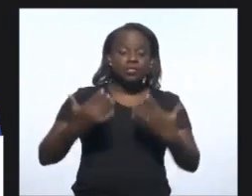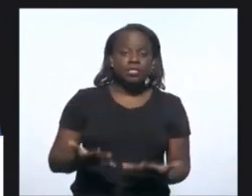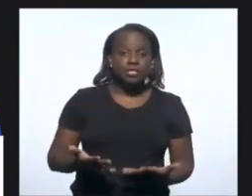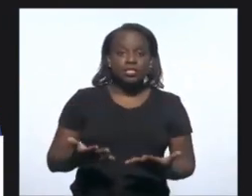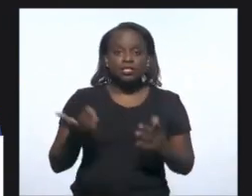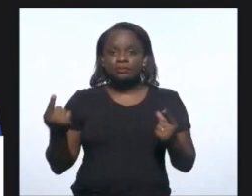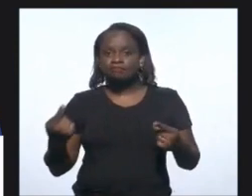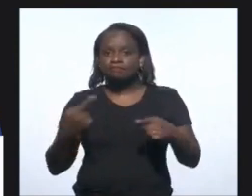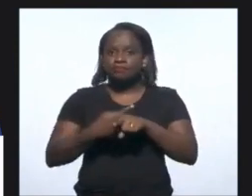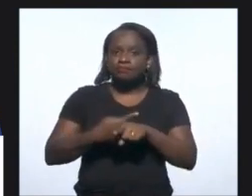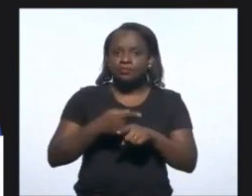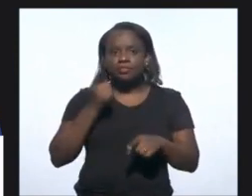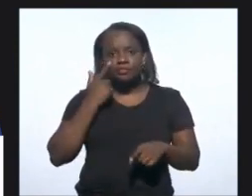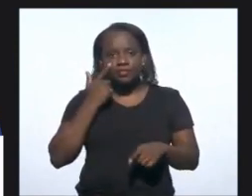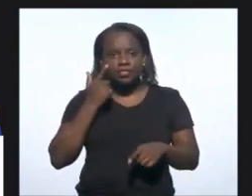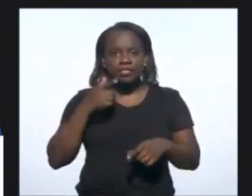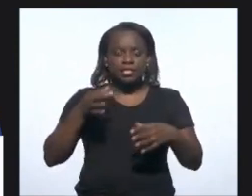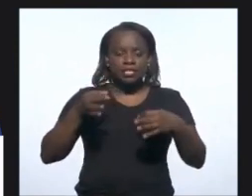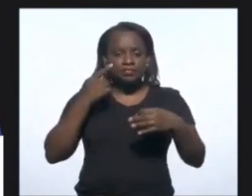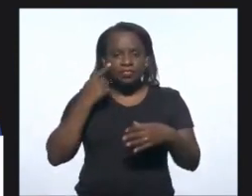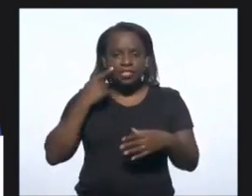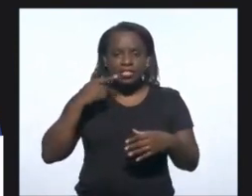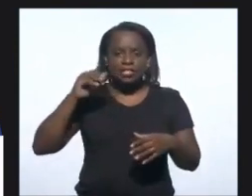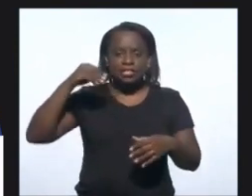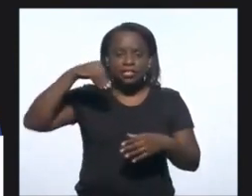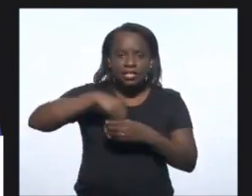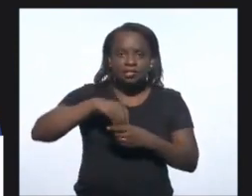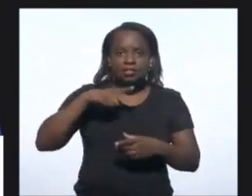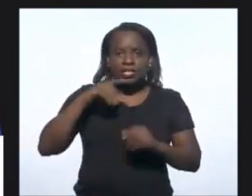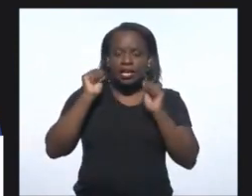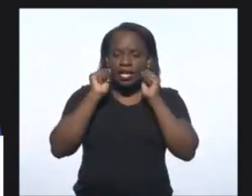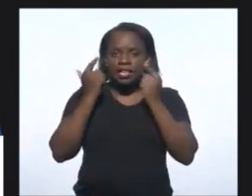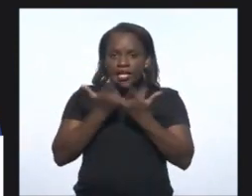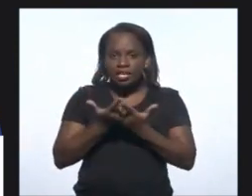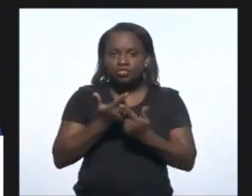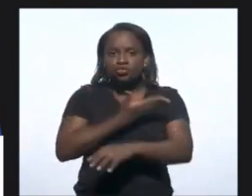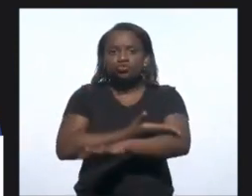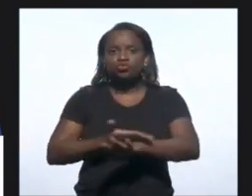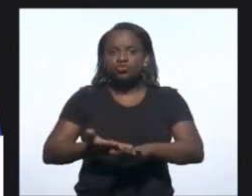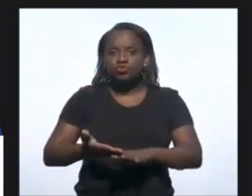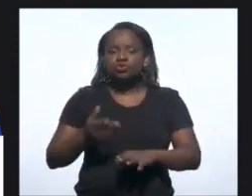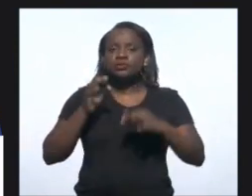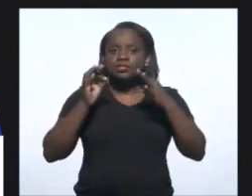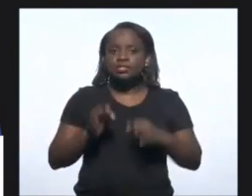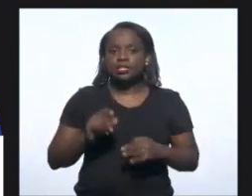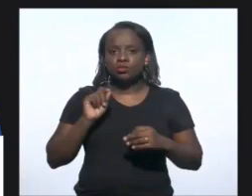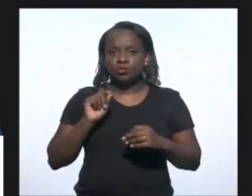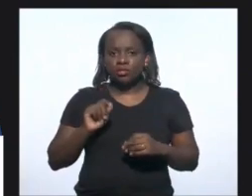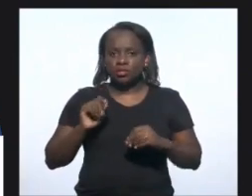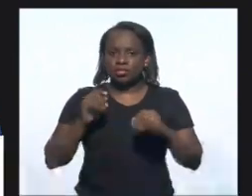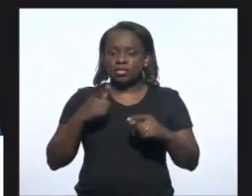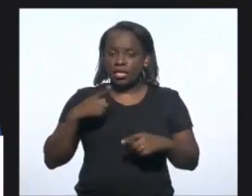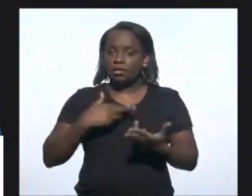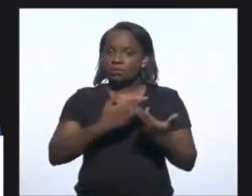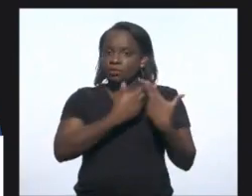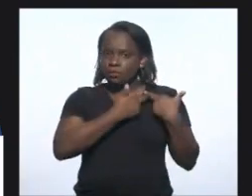contraditório e nos princípios enraizados dentro dessa casa, que eu tenho certeza que terá muita responsabilidade e cautela.